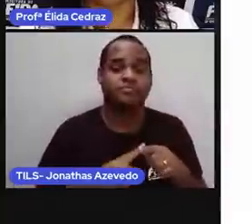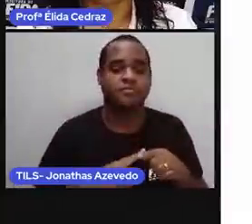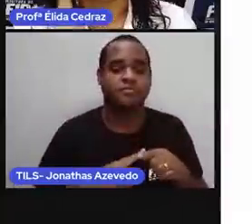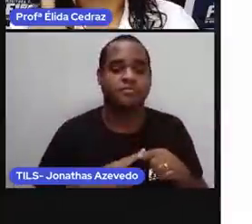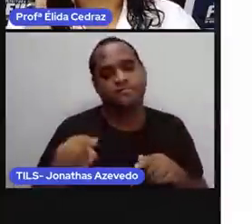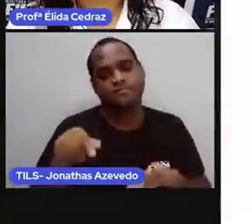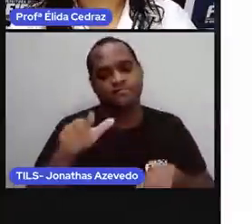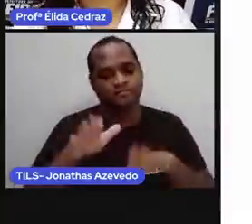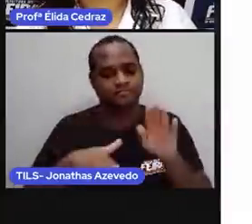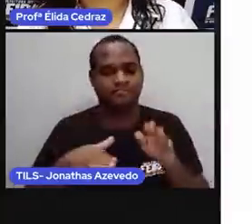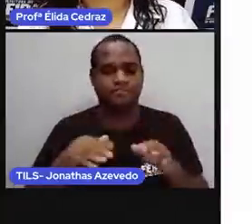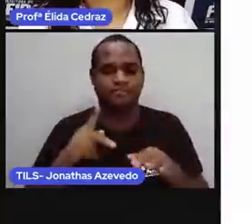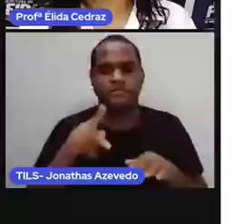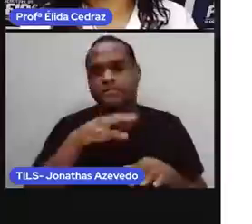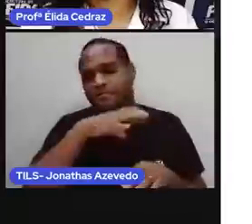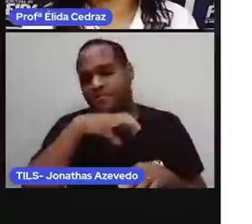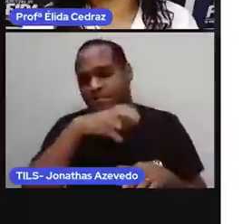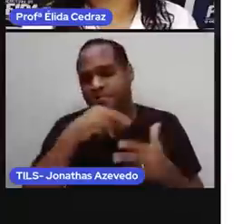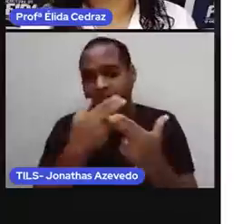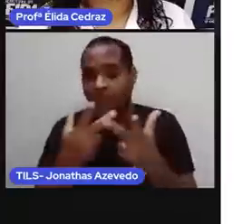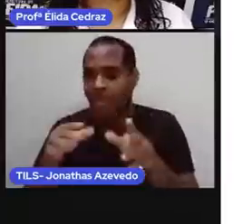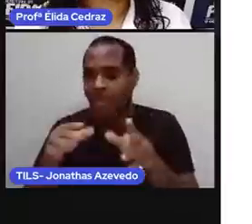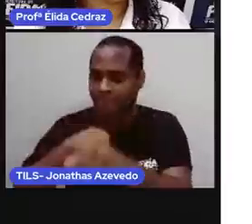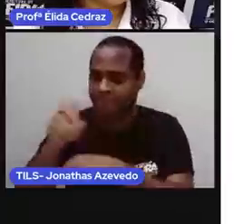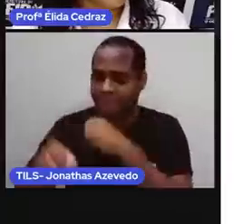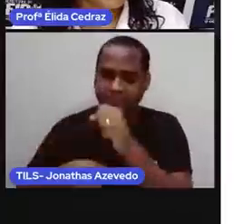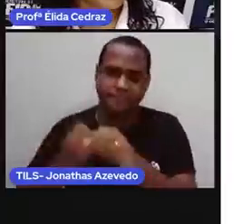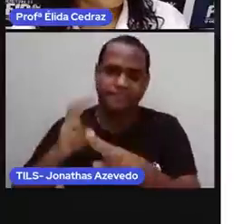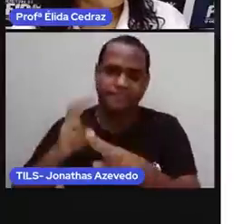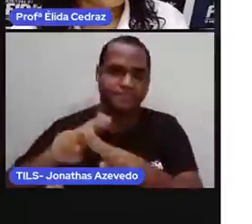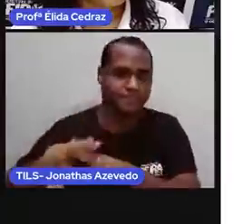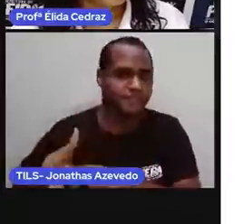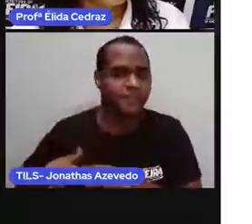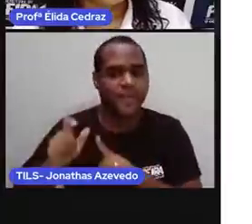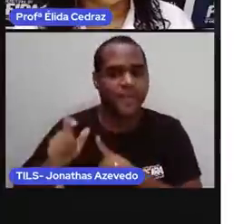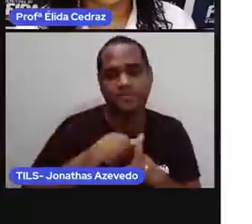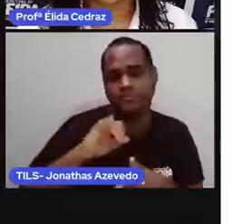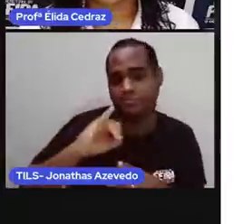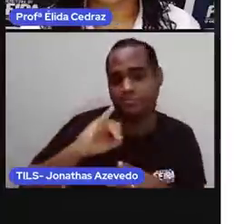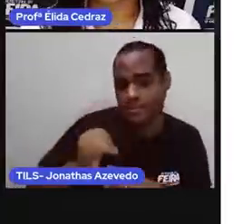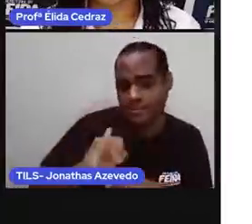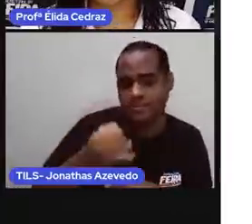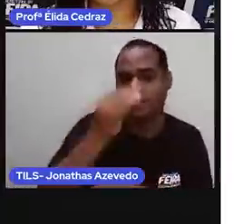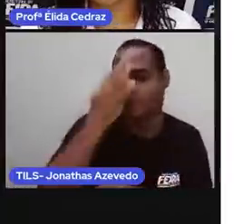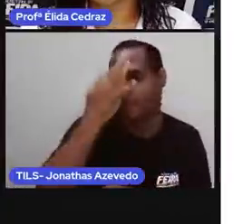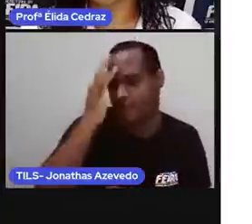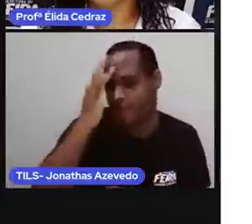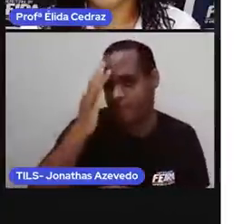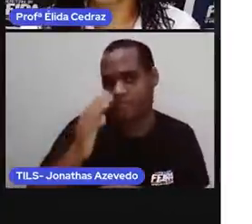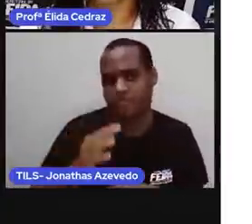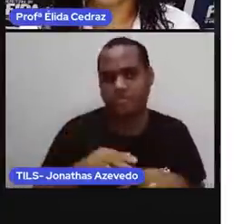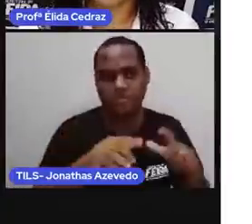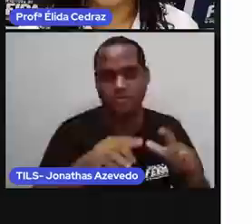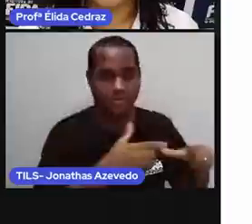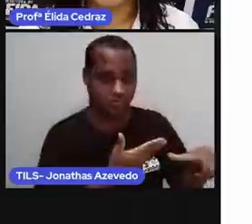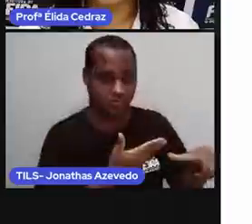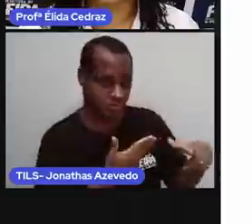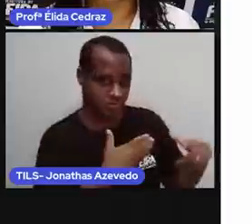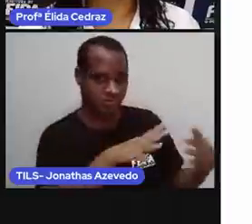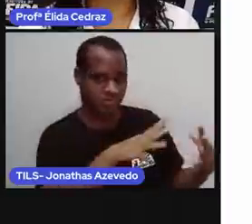abrigos no mês de janeiro e fevereiro. O abrigo mundo gato